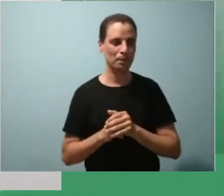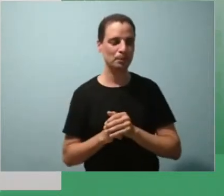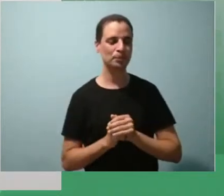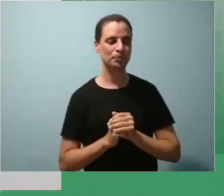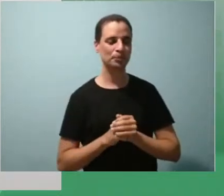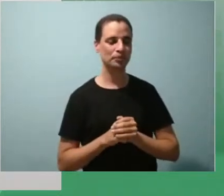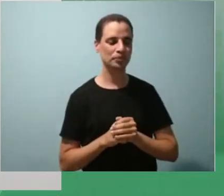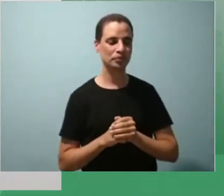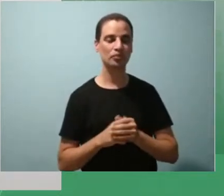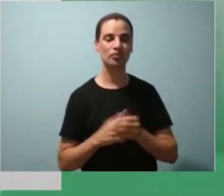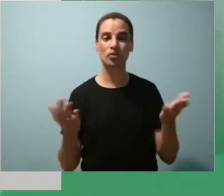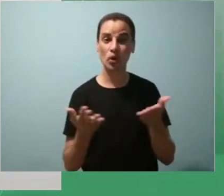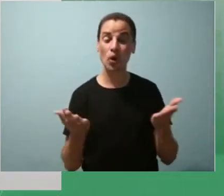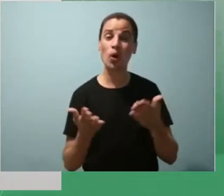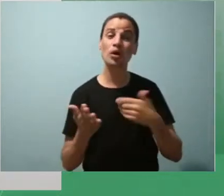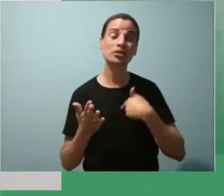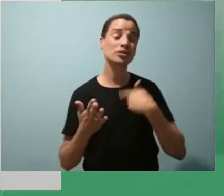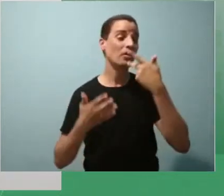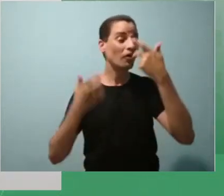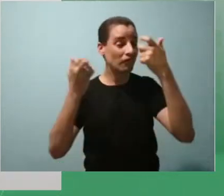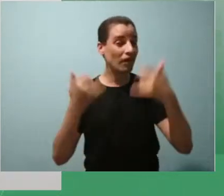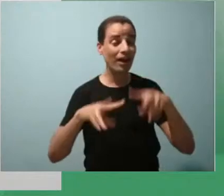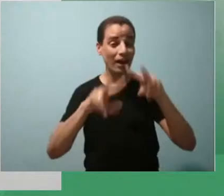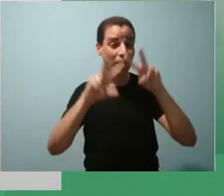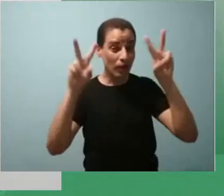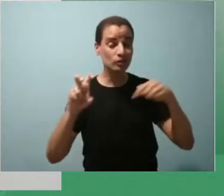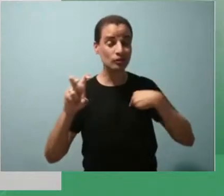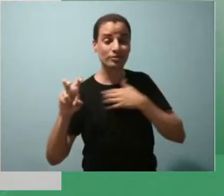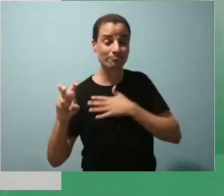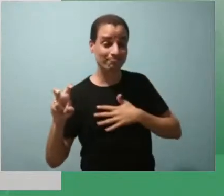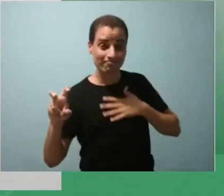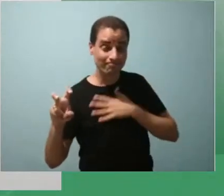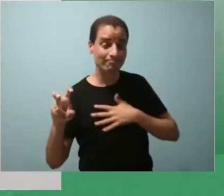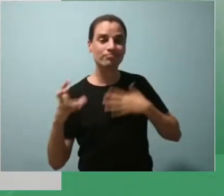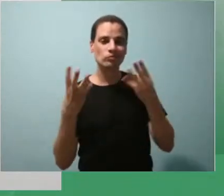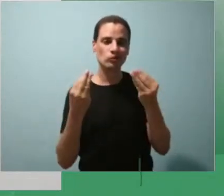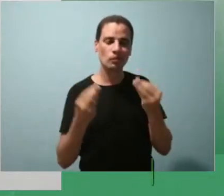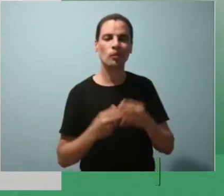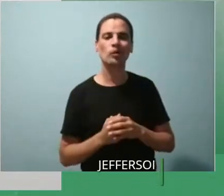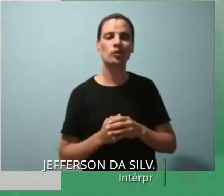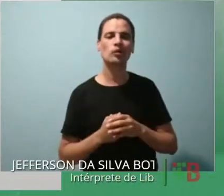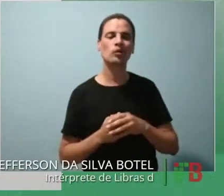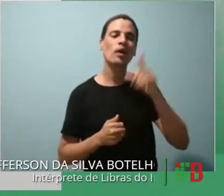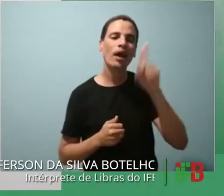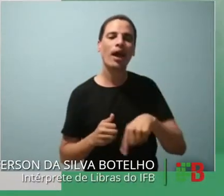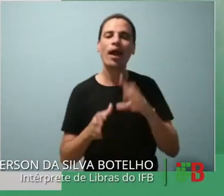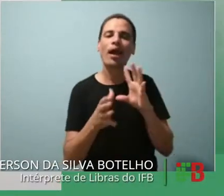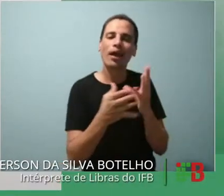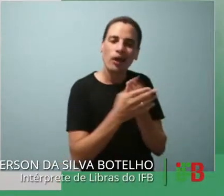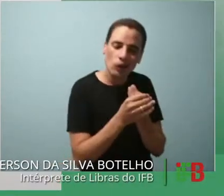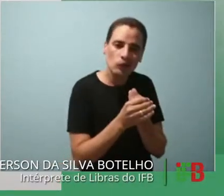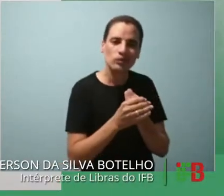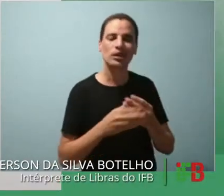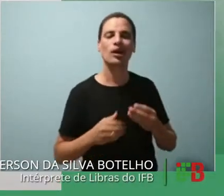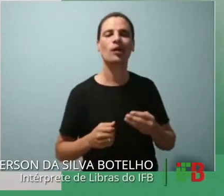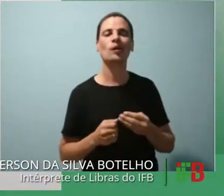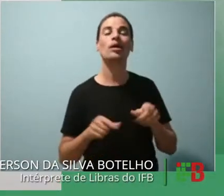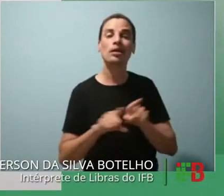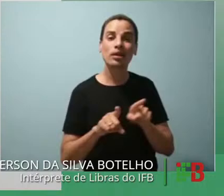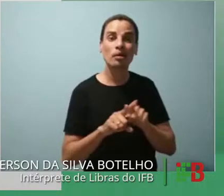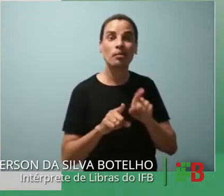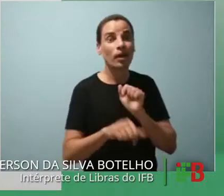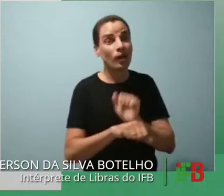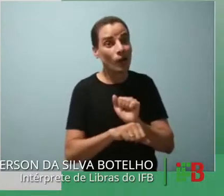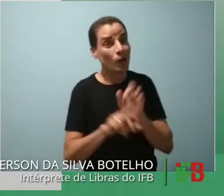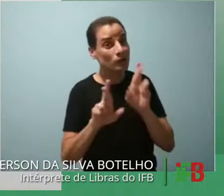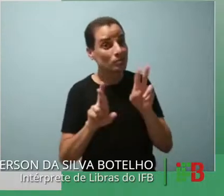Hoje eu vou falar de um assunto que eu gosto bastante, que é a sensibilidade, que é a inclusão. E espero que vocês também